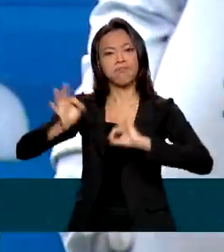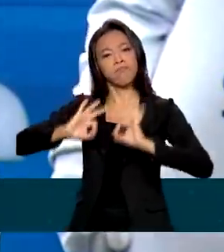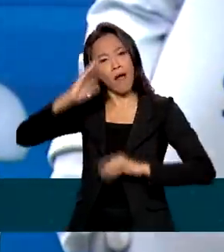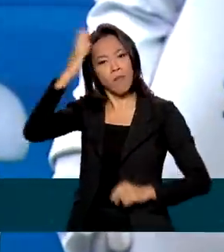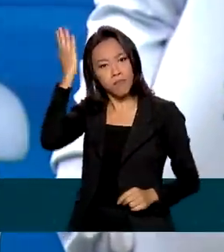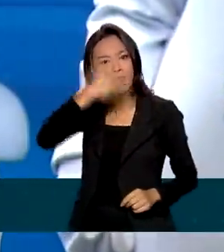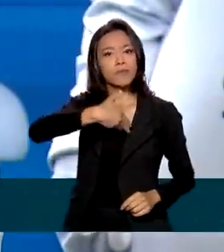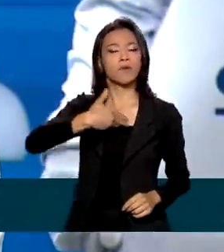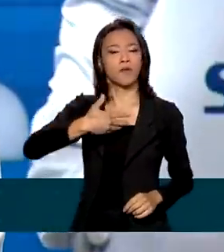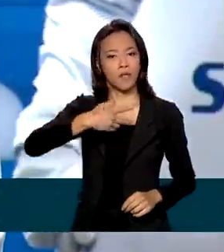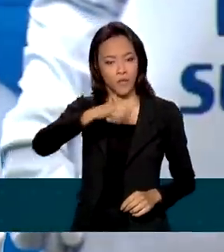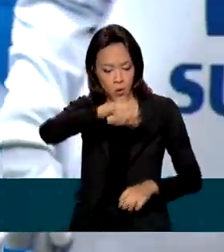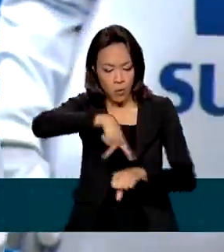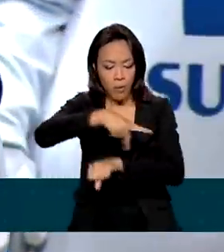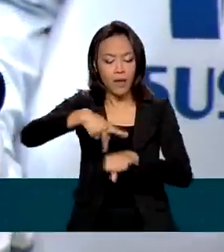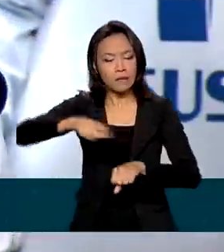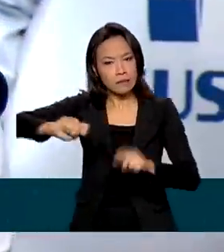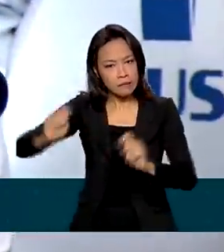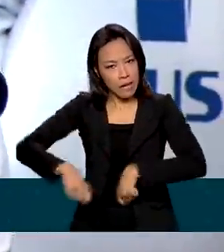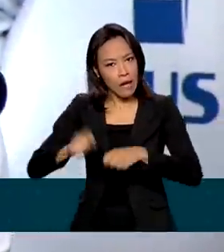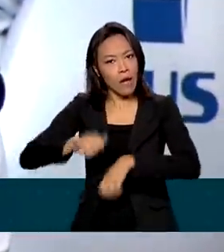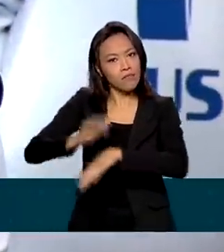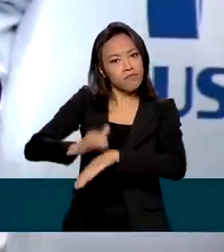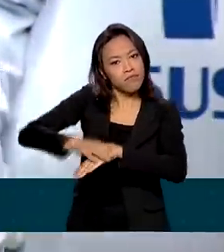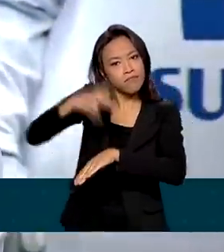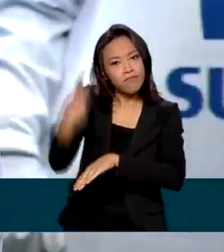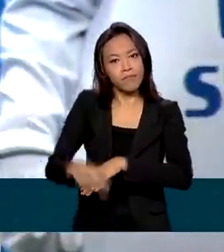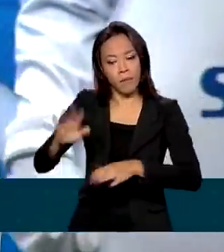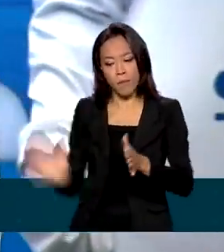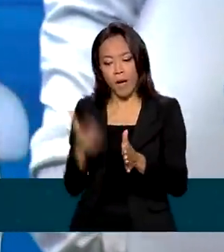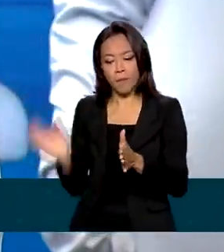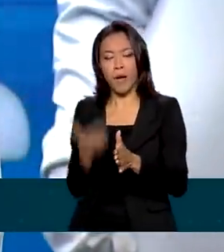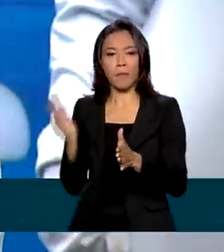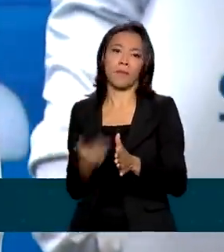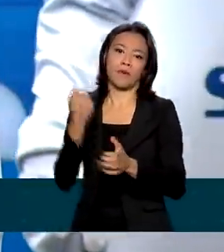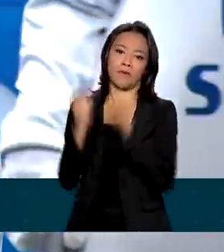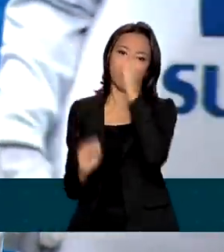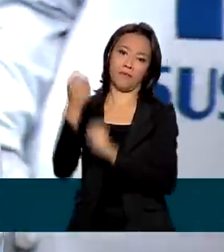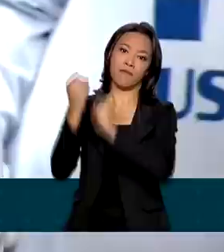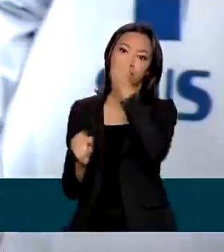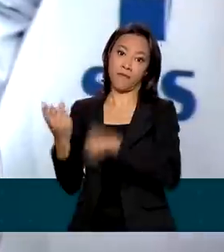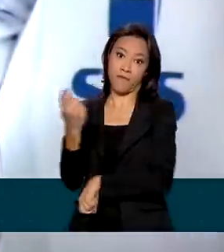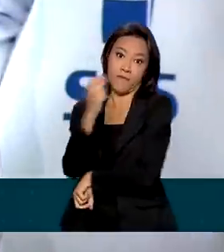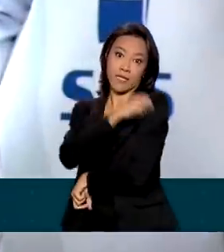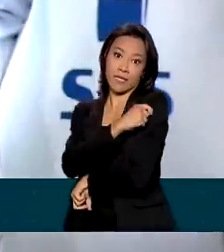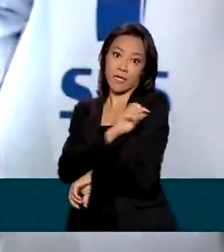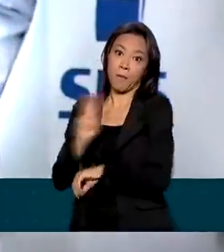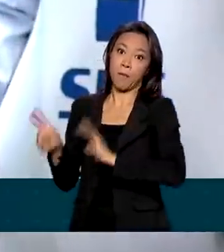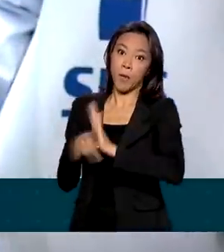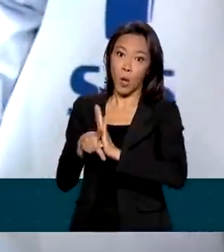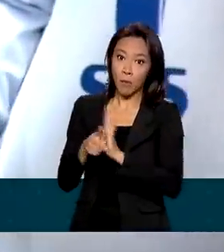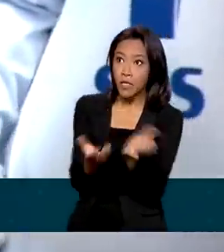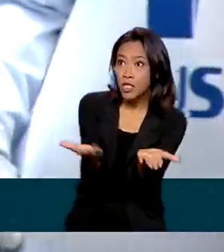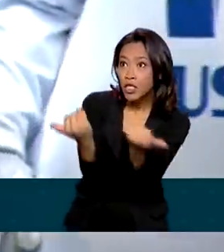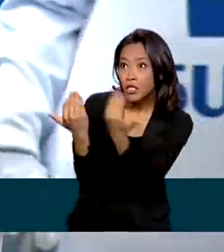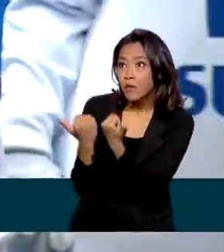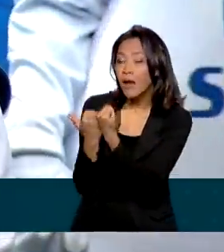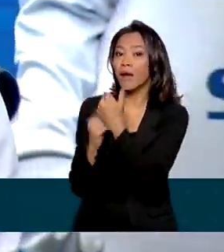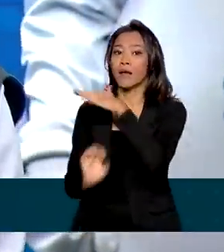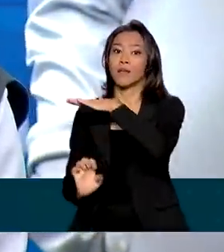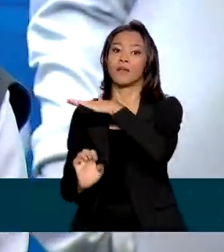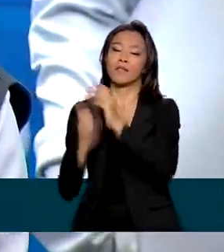capacidade do país produzir vacinas com o IFA nacional e até atrair indústrias como a Pfizer